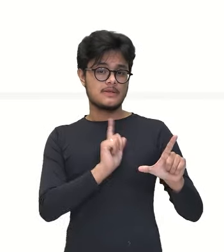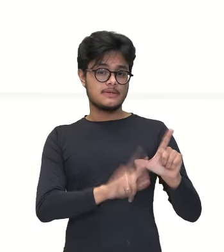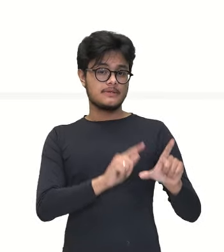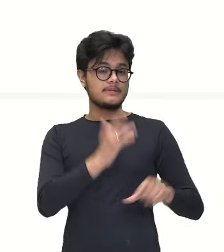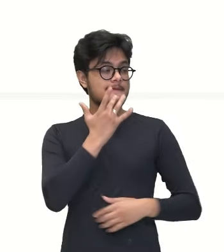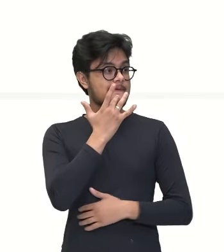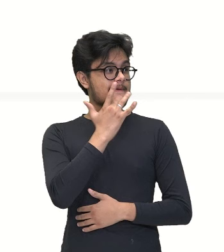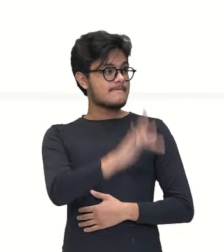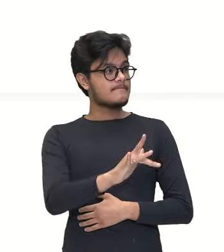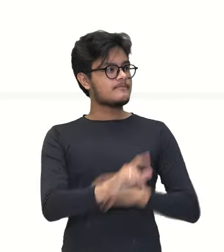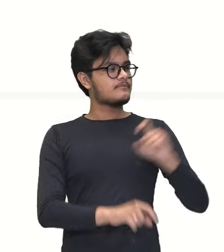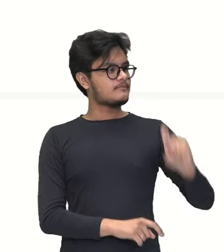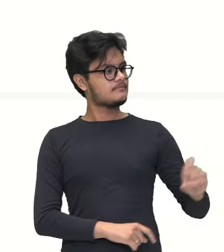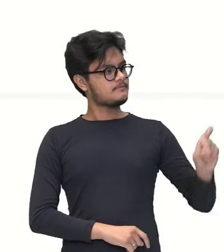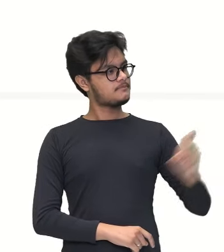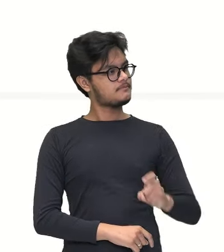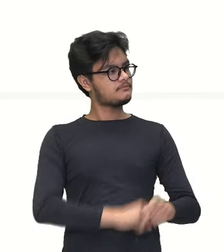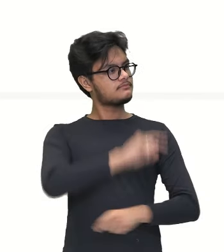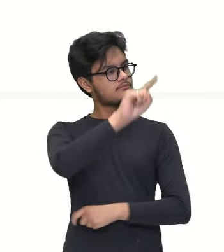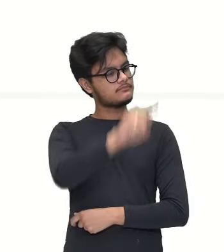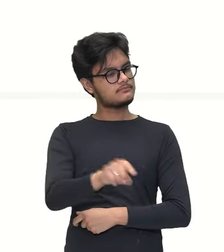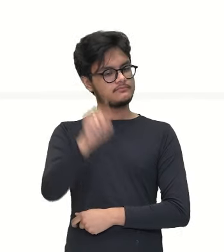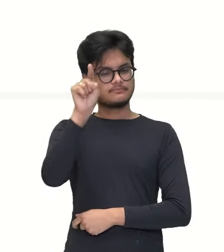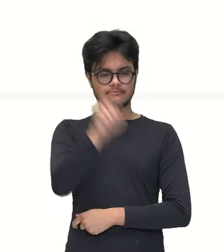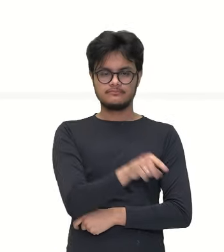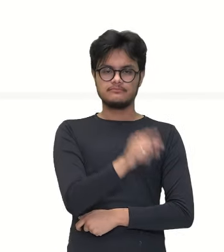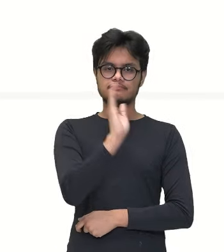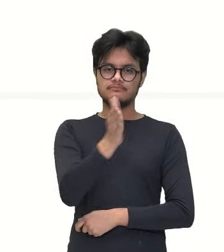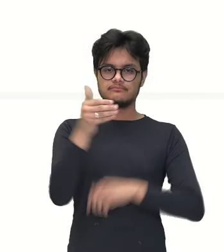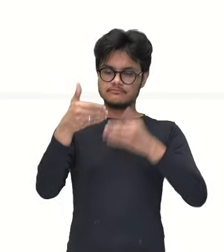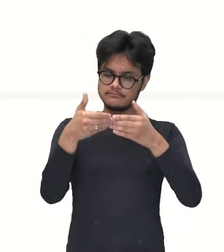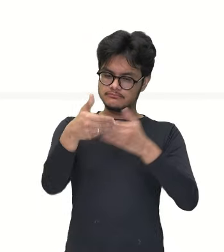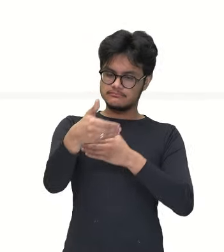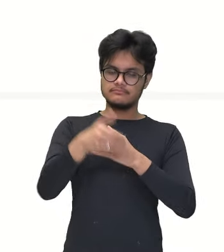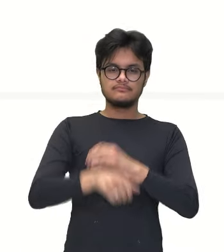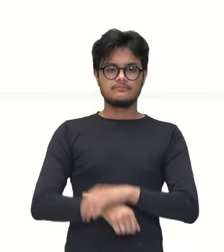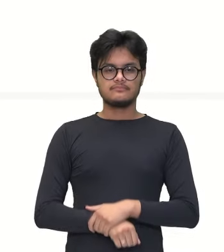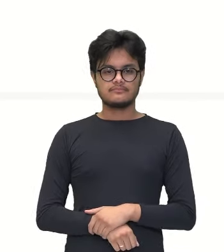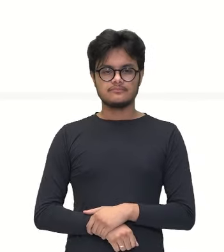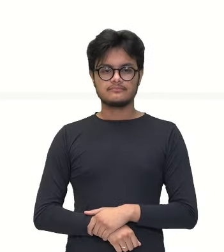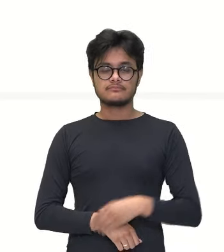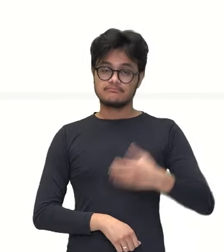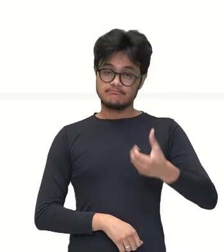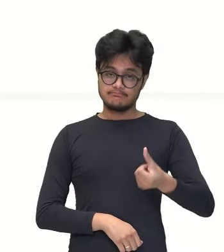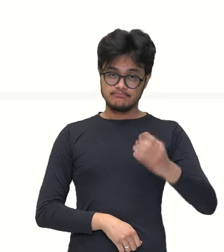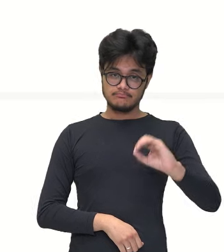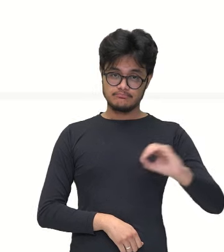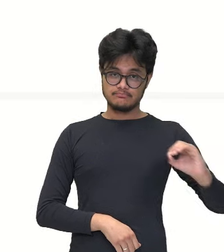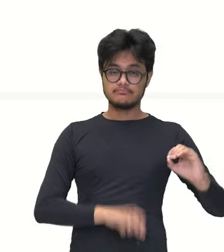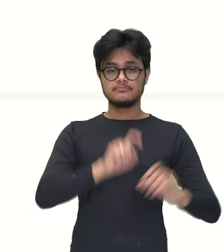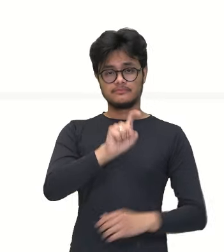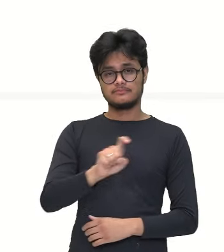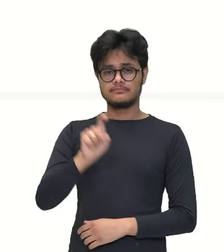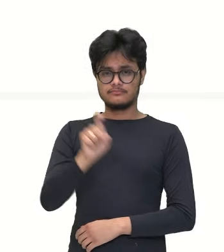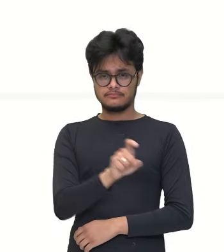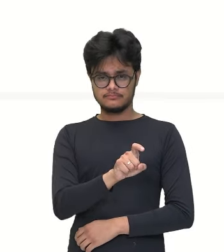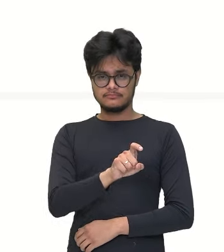Para ela já ficar do lado esquerdo da equação. Então, 600 vezes x vai dar